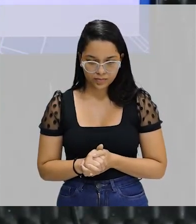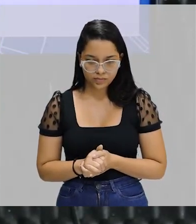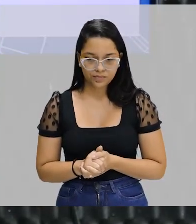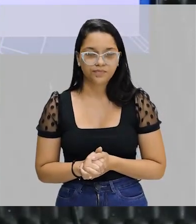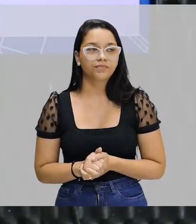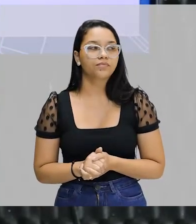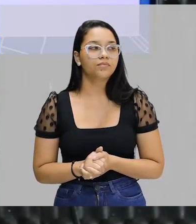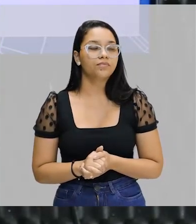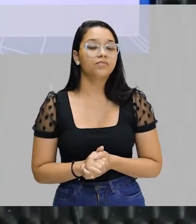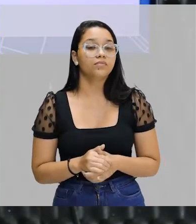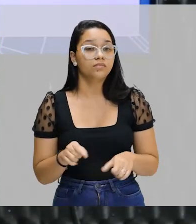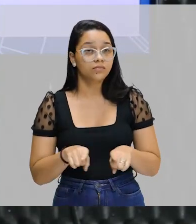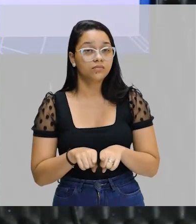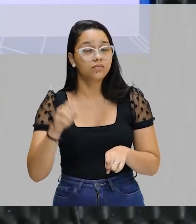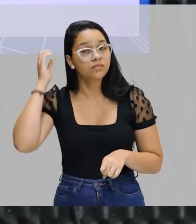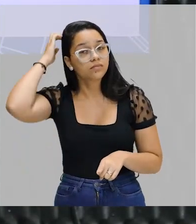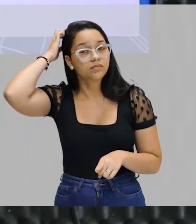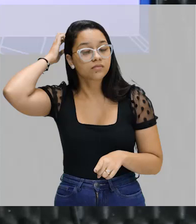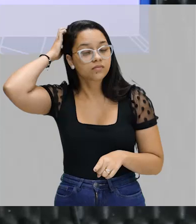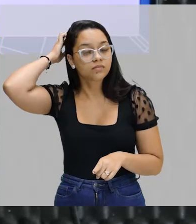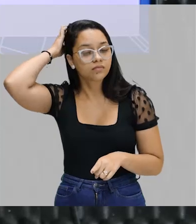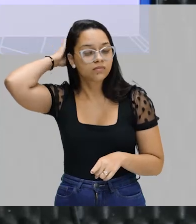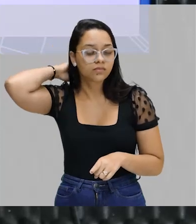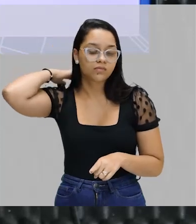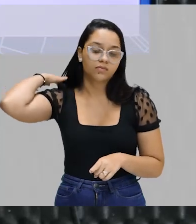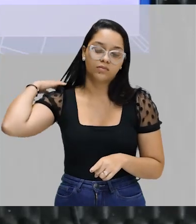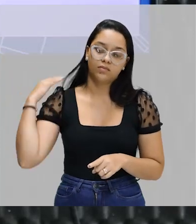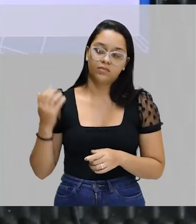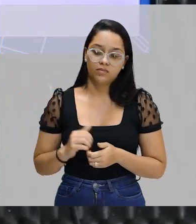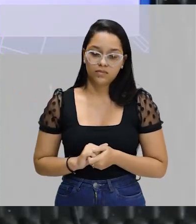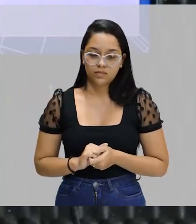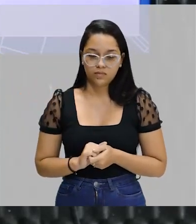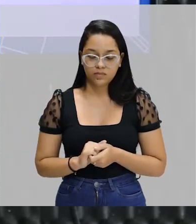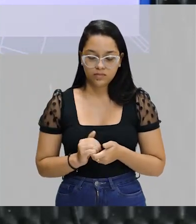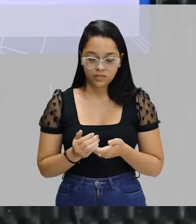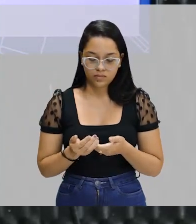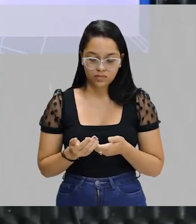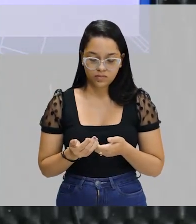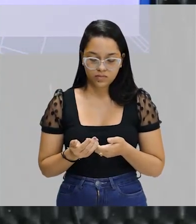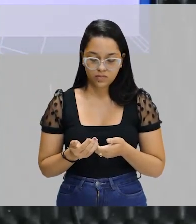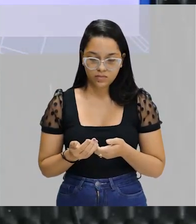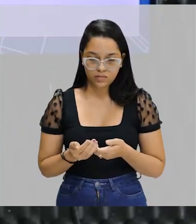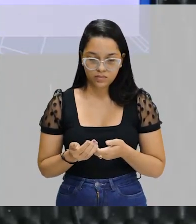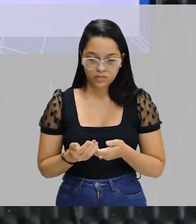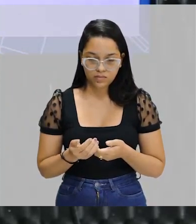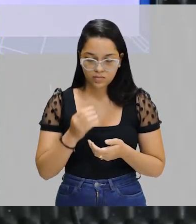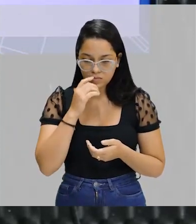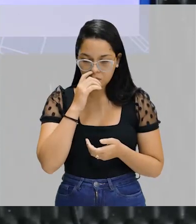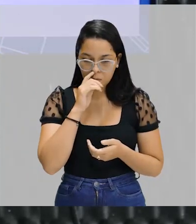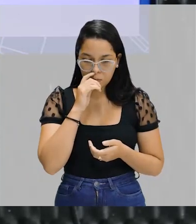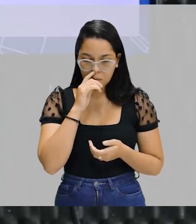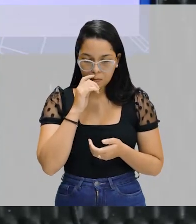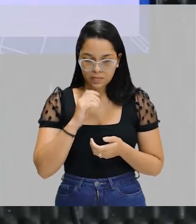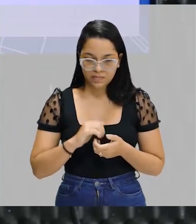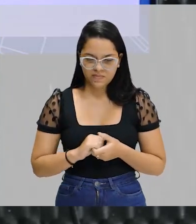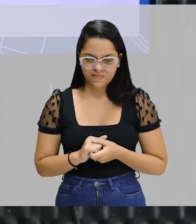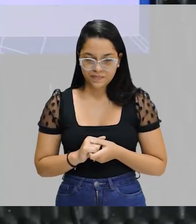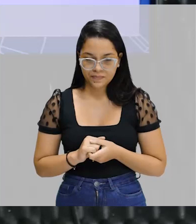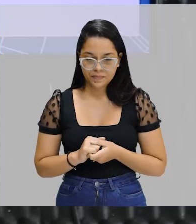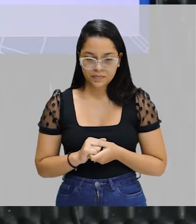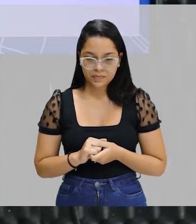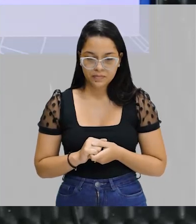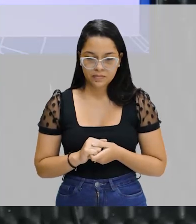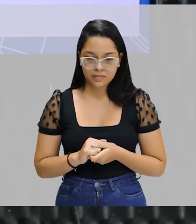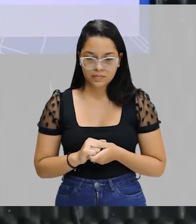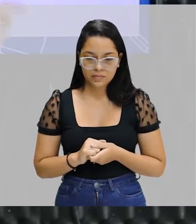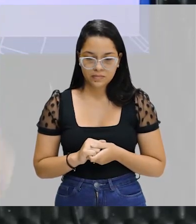estou sem assunto. Conjunção aditiva. Ao fundo do botiquim, um casal de pretos acaba de sentar-se numa das últimas mesas de mármore